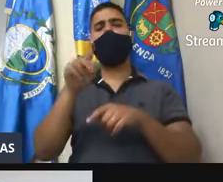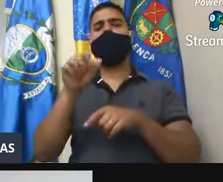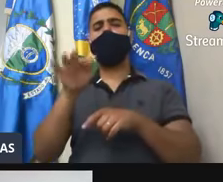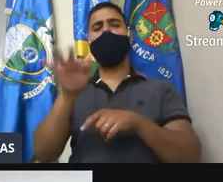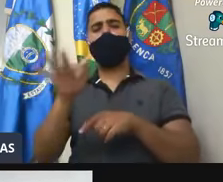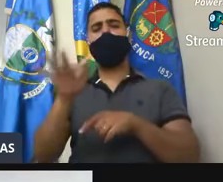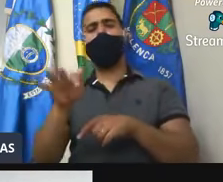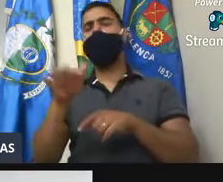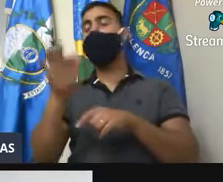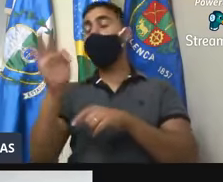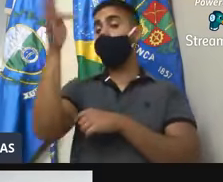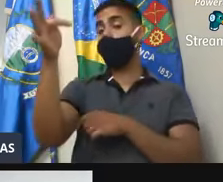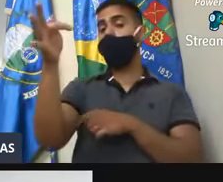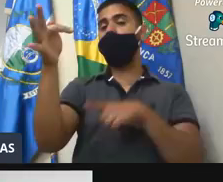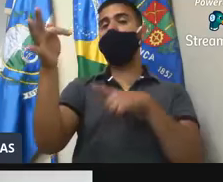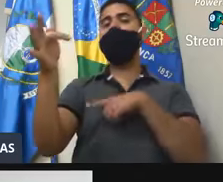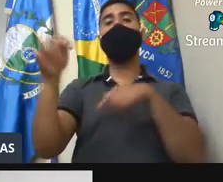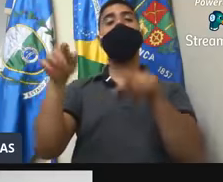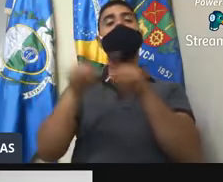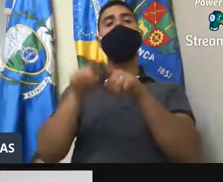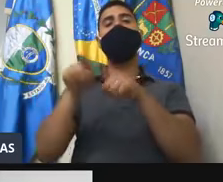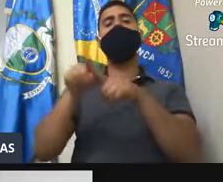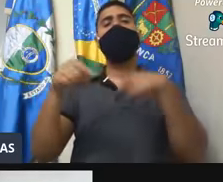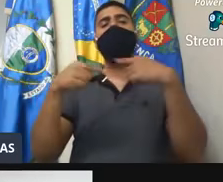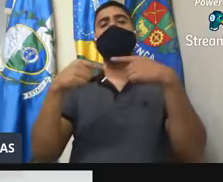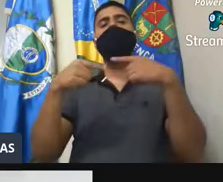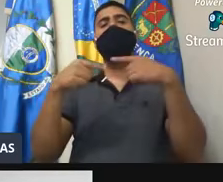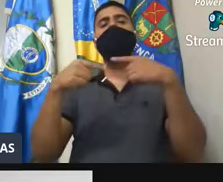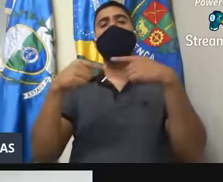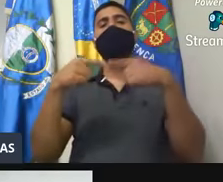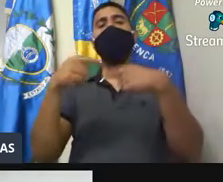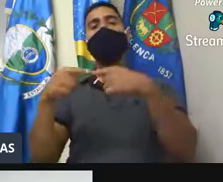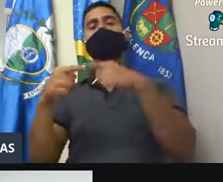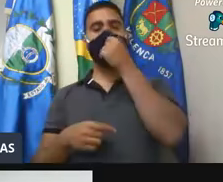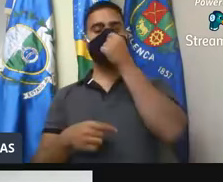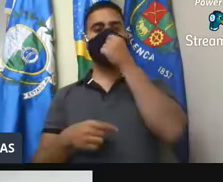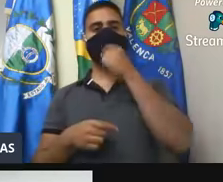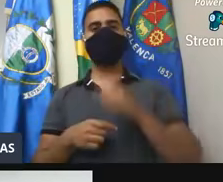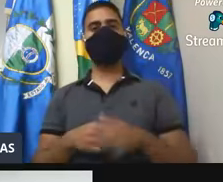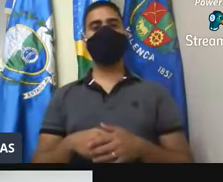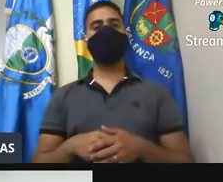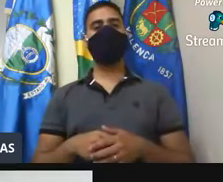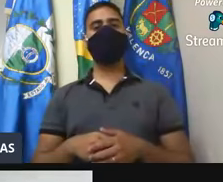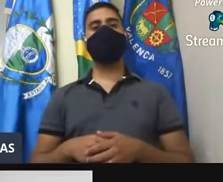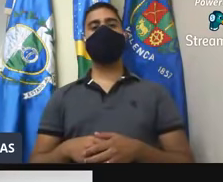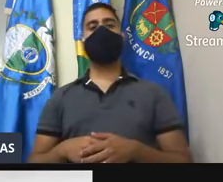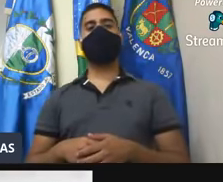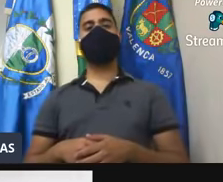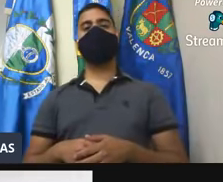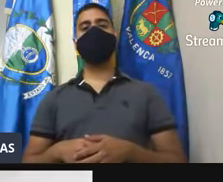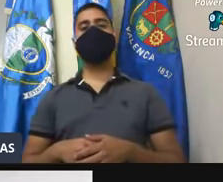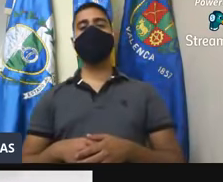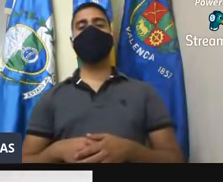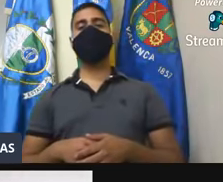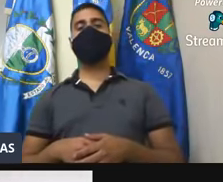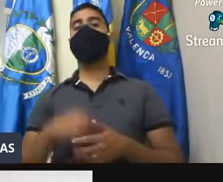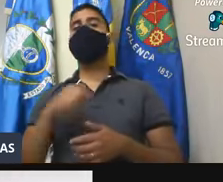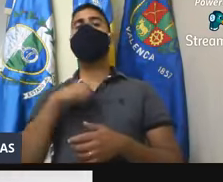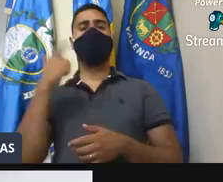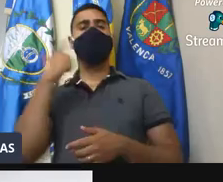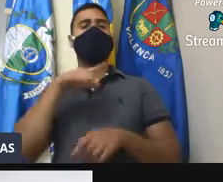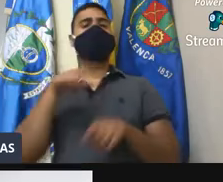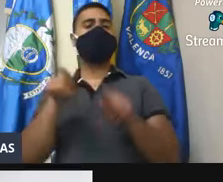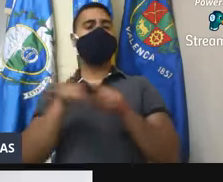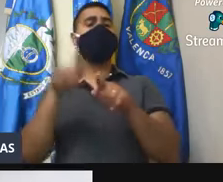futuramente vai ter função, uma função produtiva para aquela unidade, para a